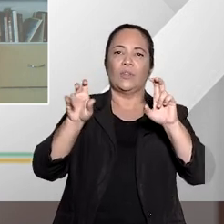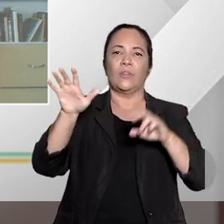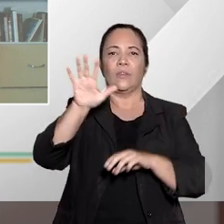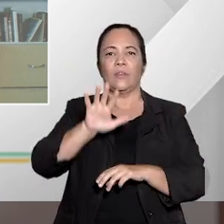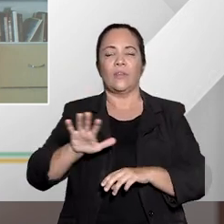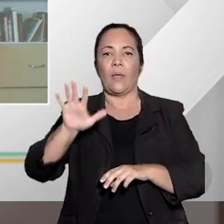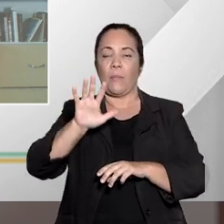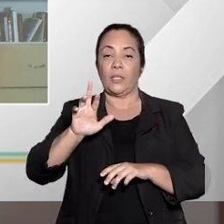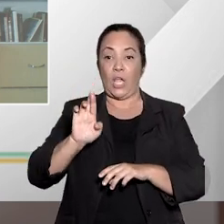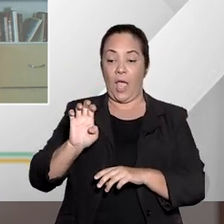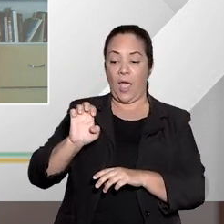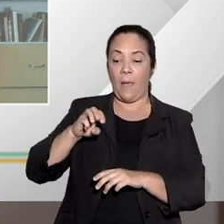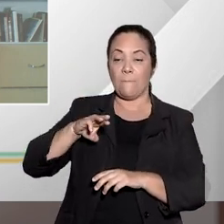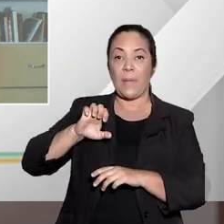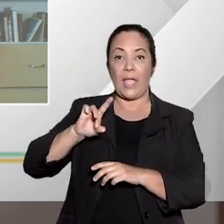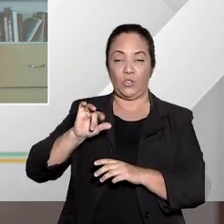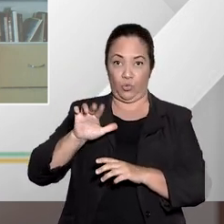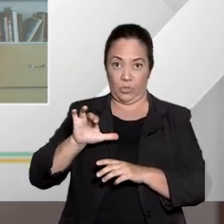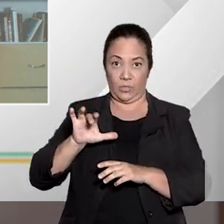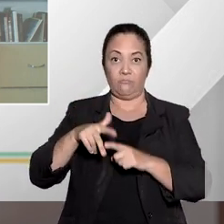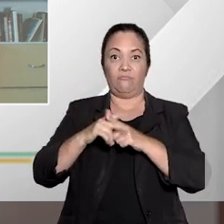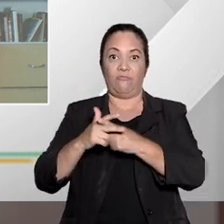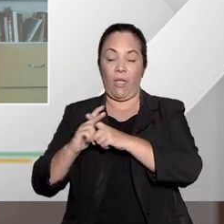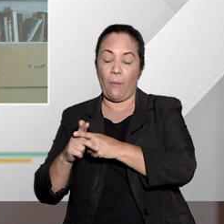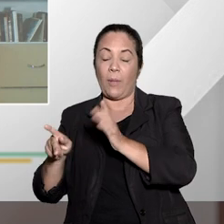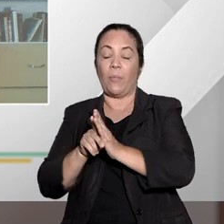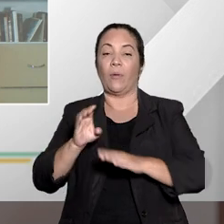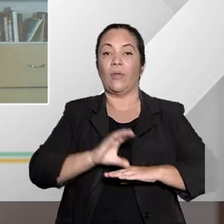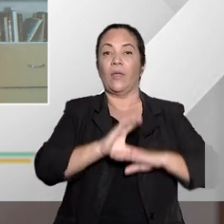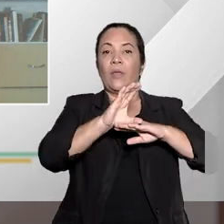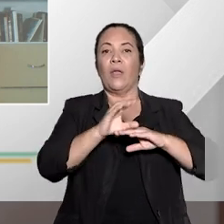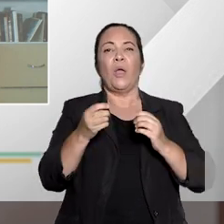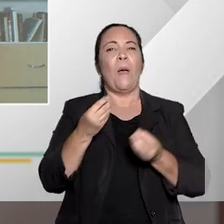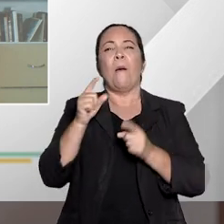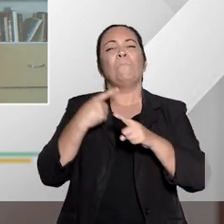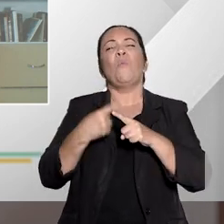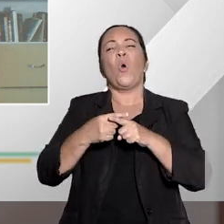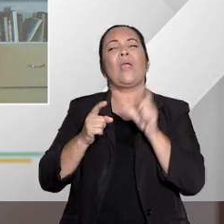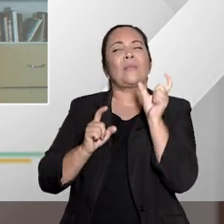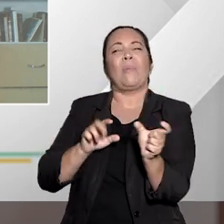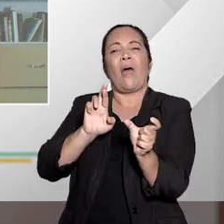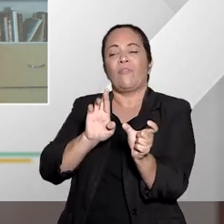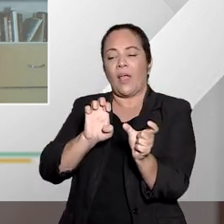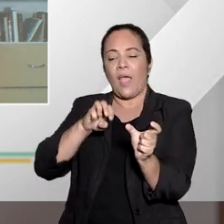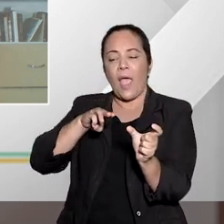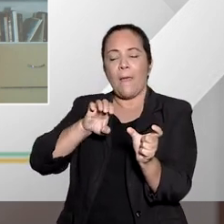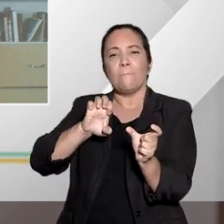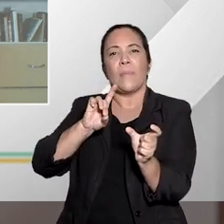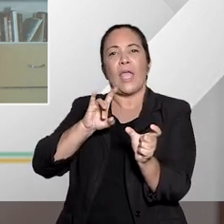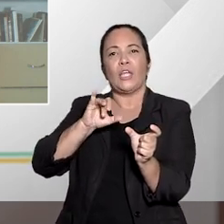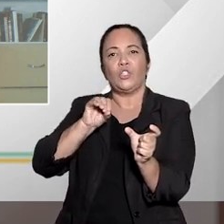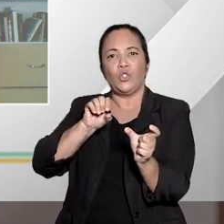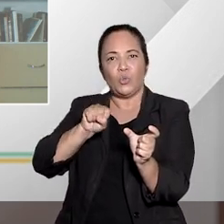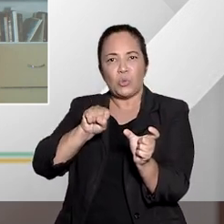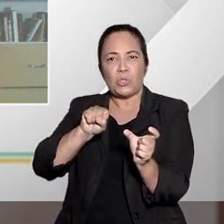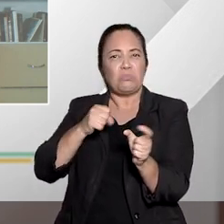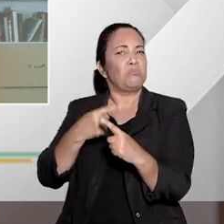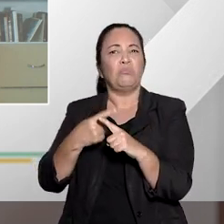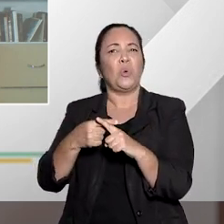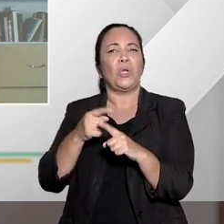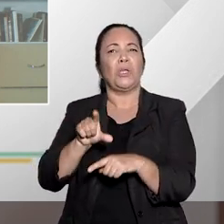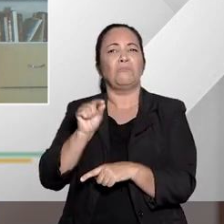da série Remédios Constitucionais. Por que, então, essa denominação Remédios Constitucionais, doutora Geilza? Eu começo com você.